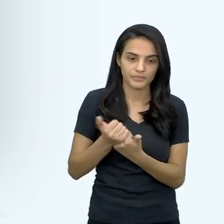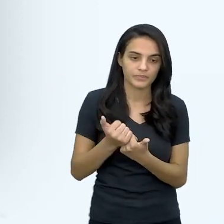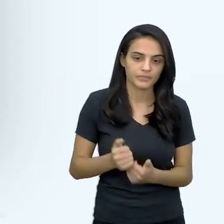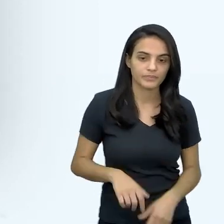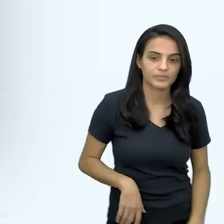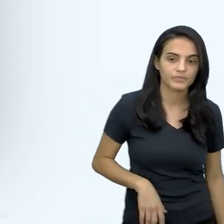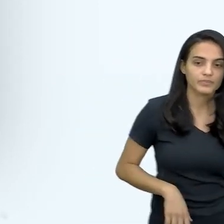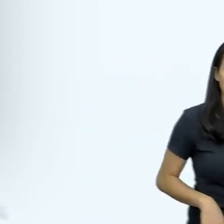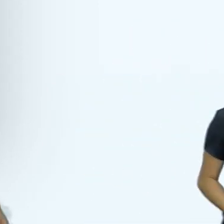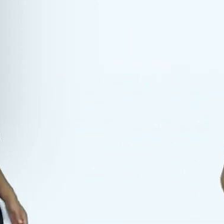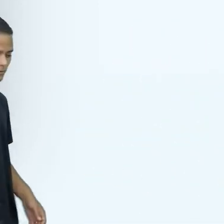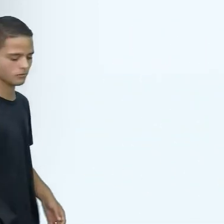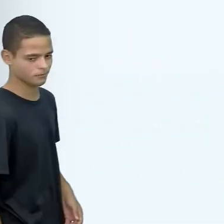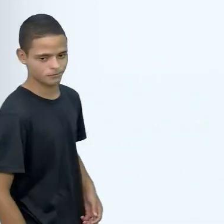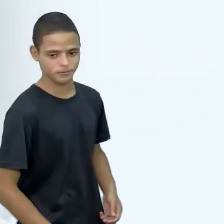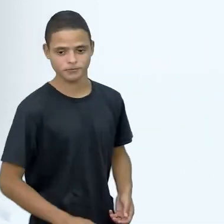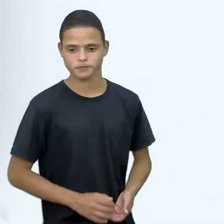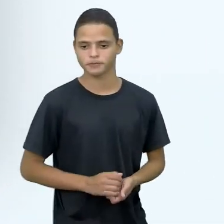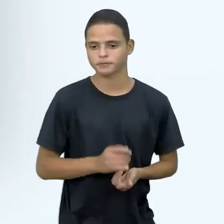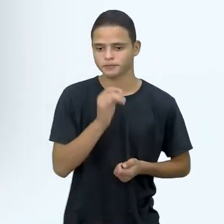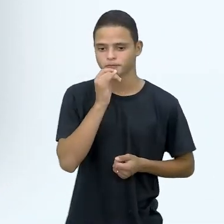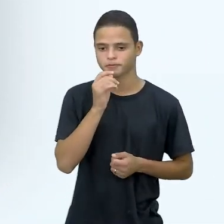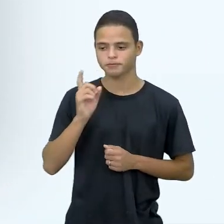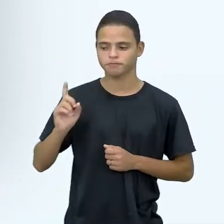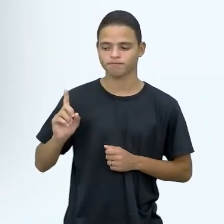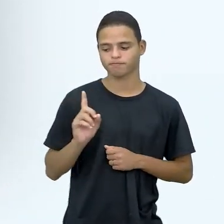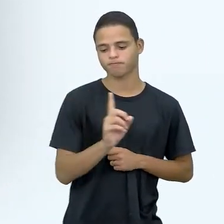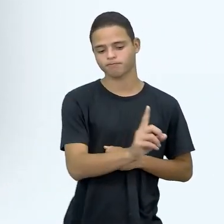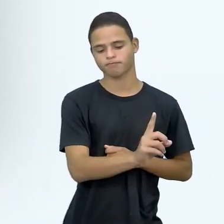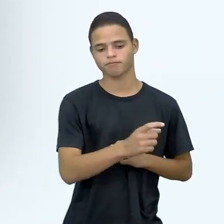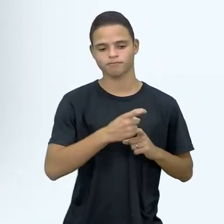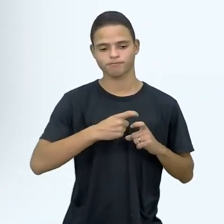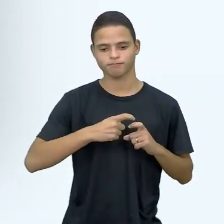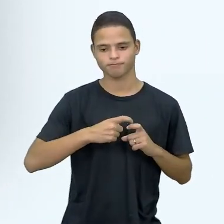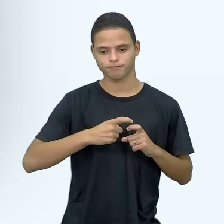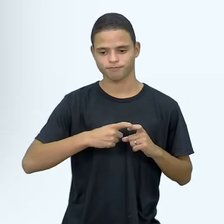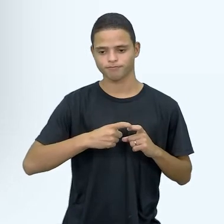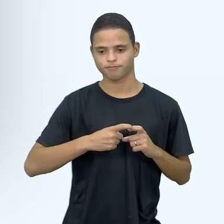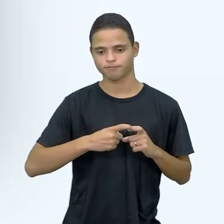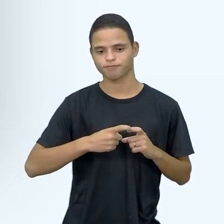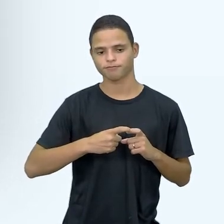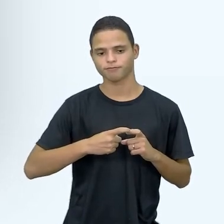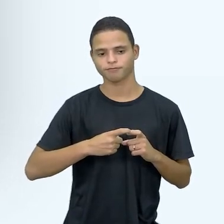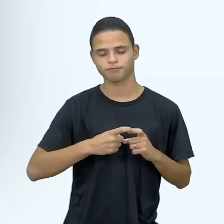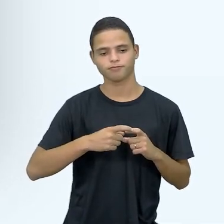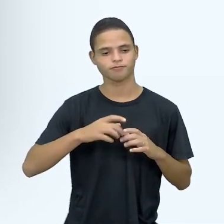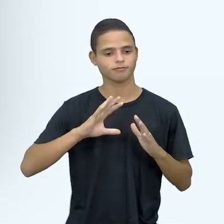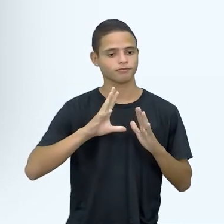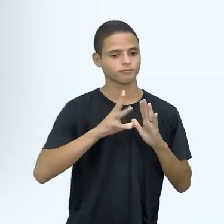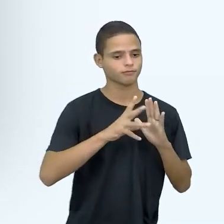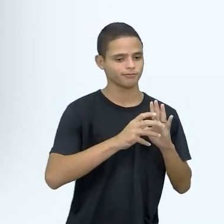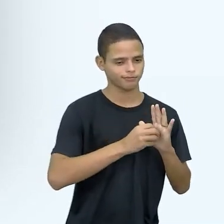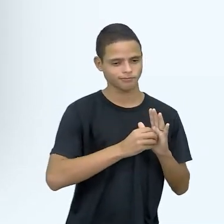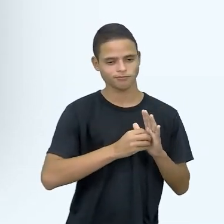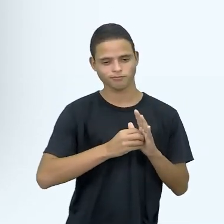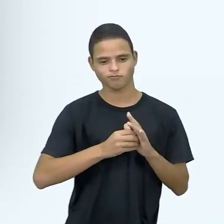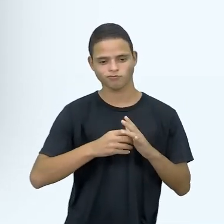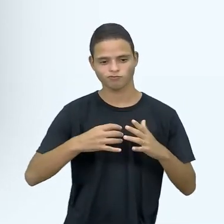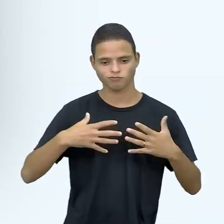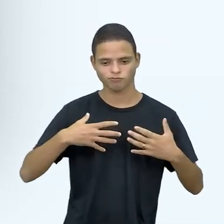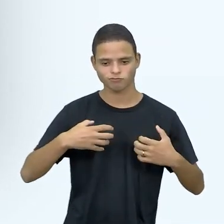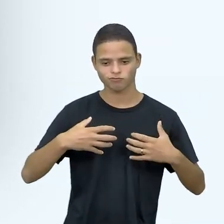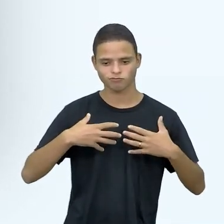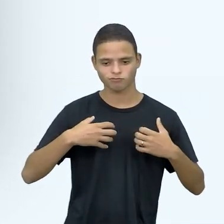pergunta, né, quando ir no médico, nesse caso, né, eu queria definir antes isso para ter todas as anemias, para ter abarcado todas as